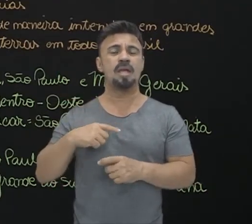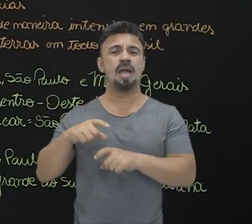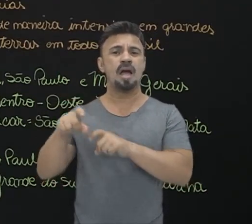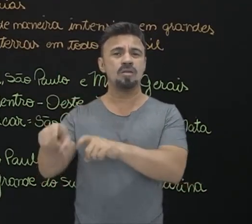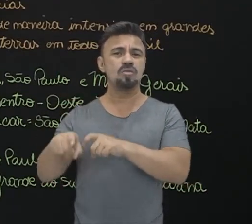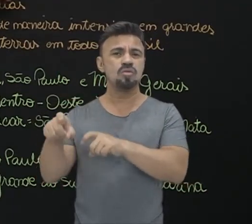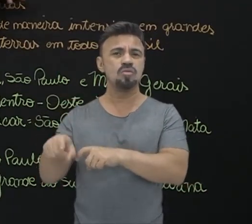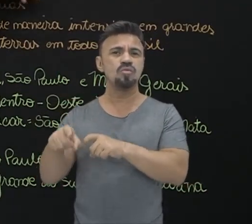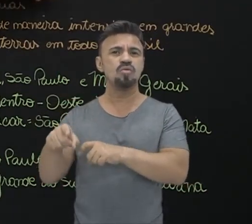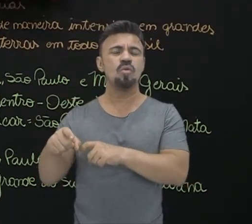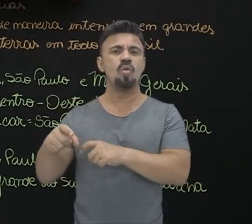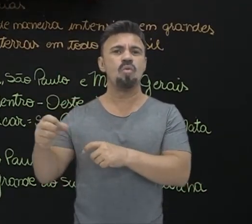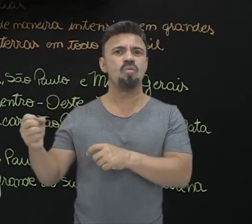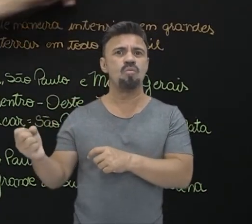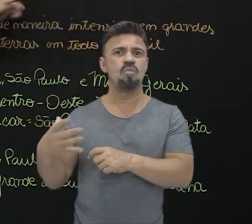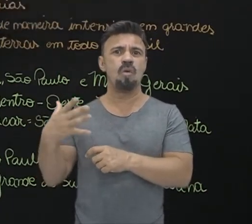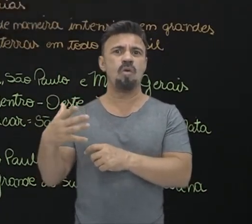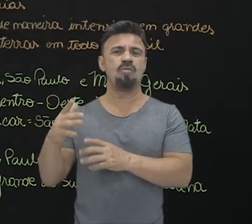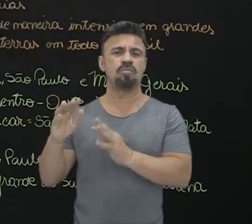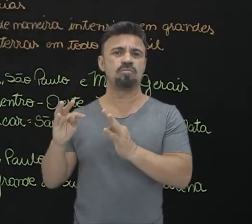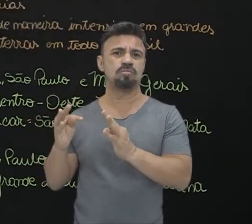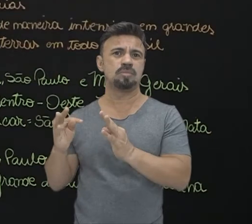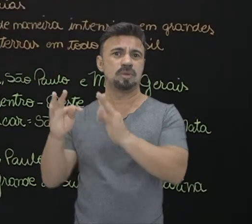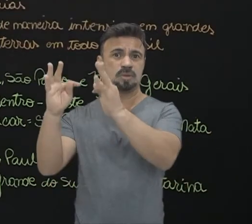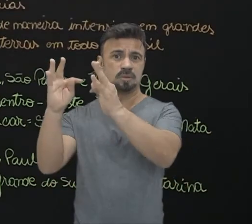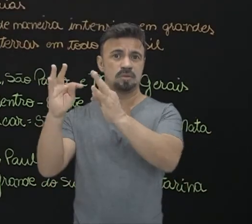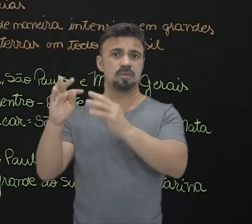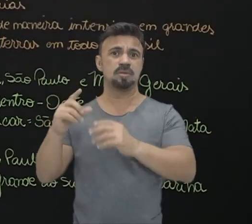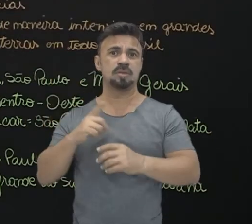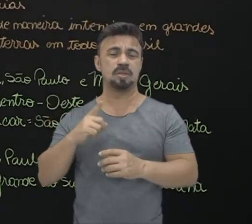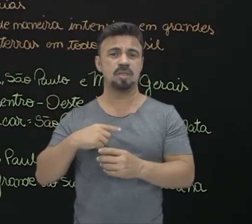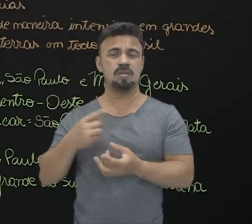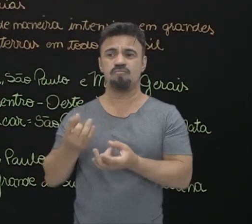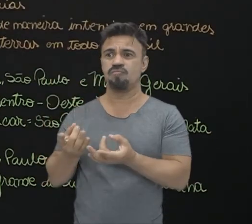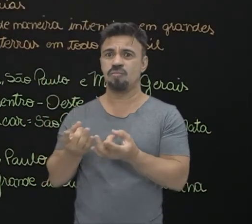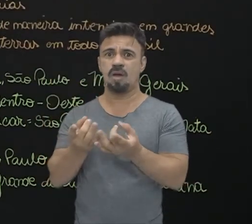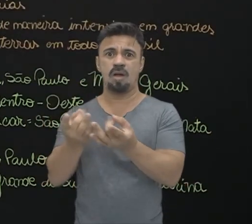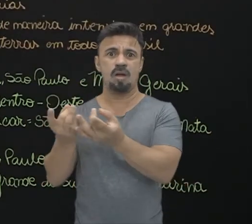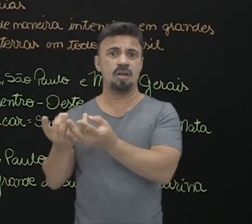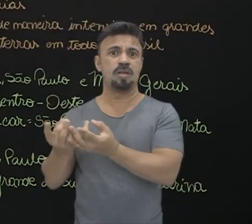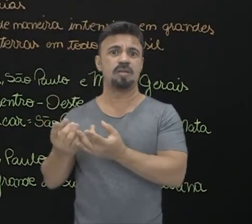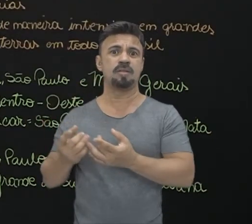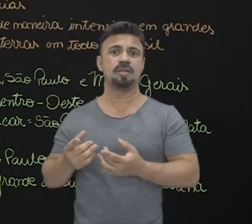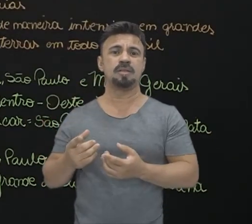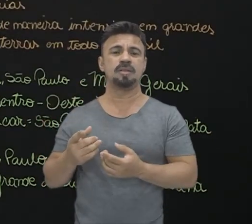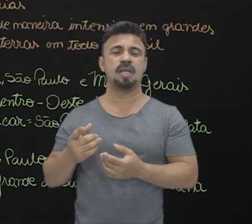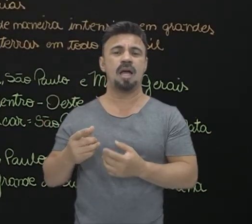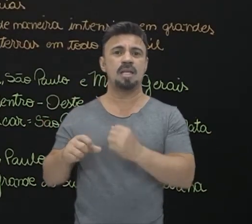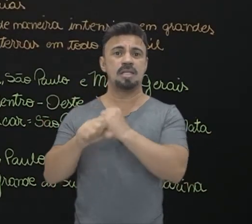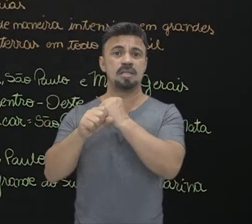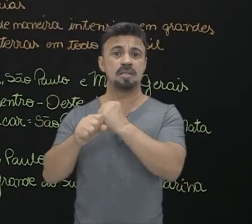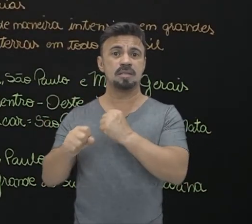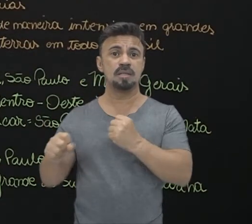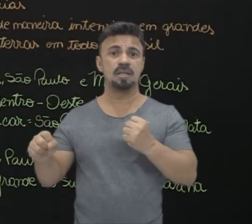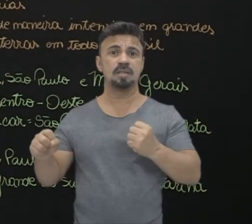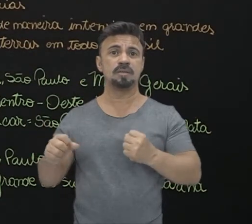moderna realizada predominantemente pela agricultura comercial. Então, as grandes